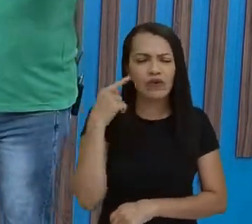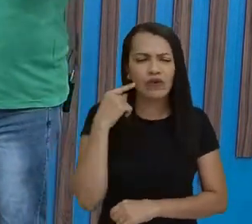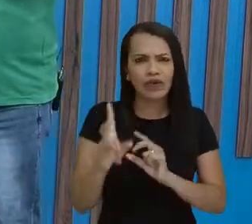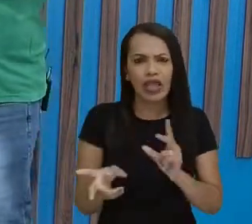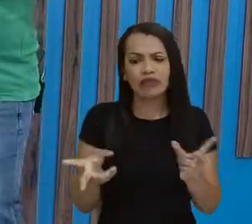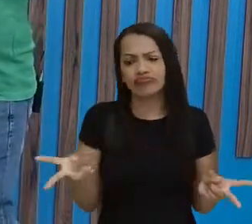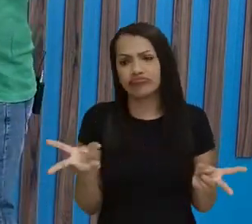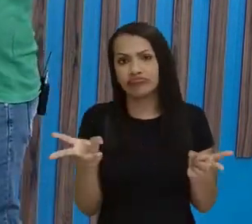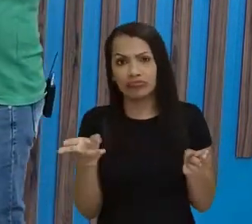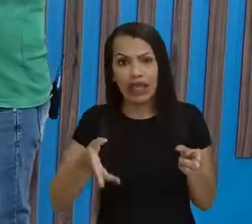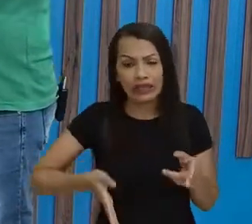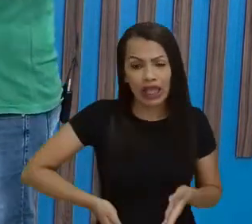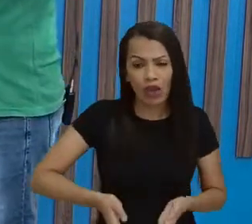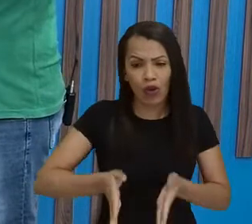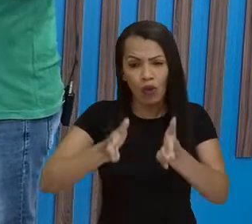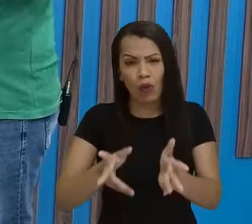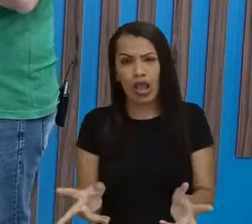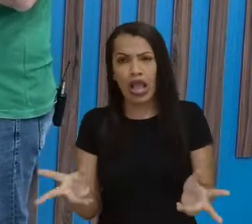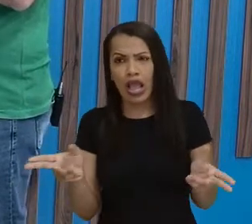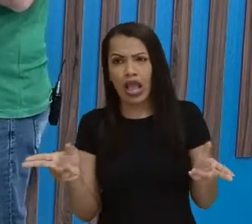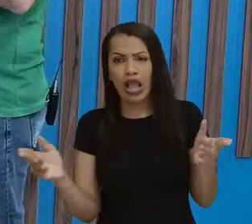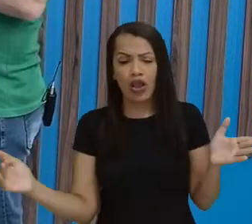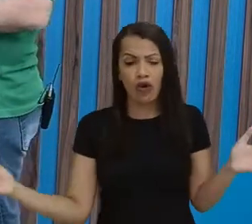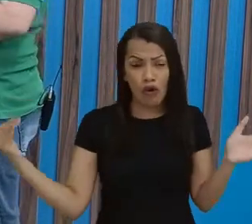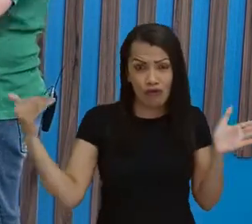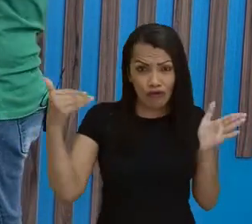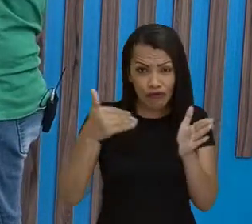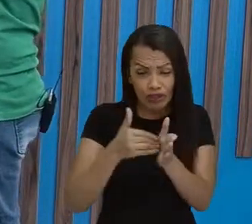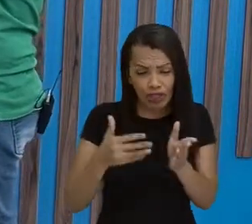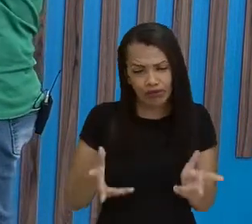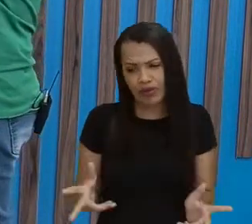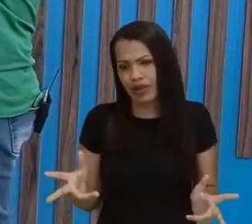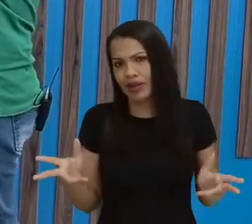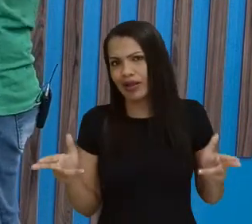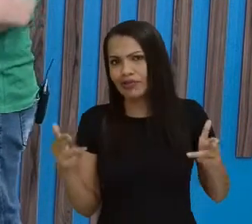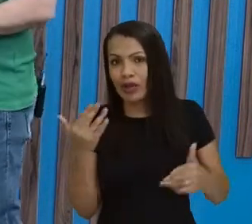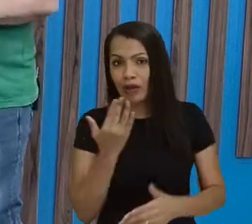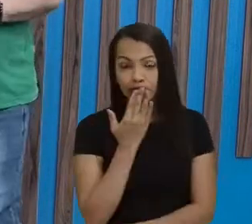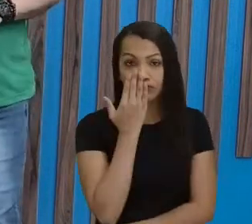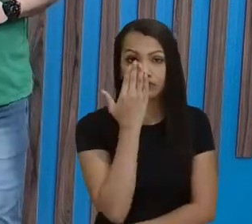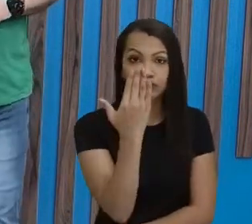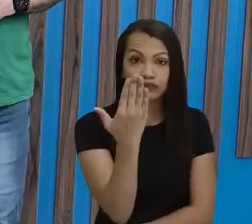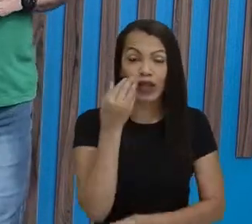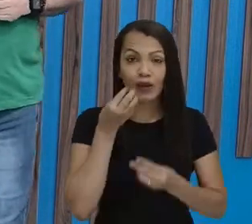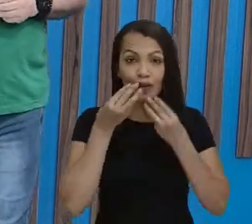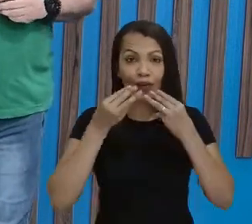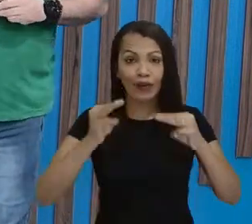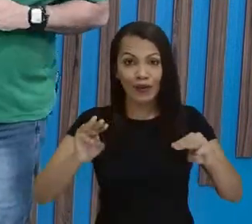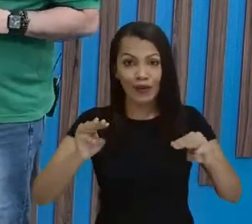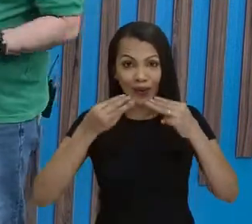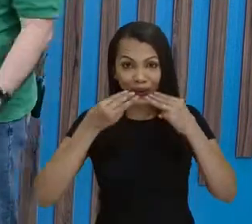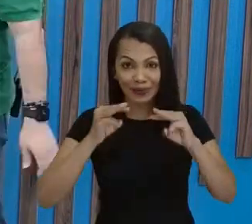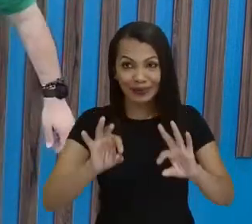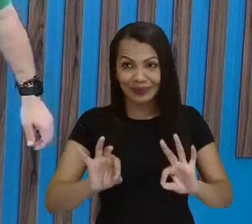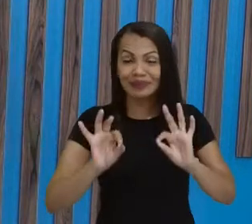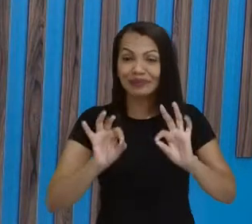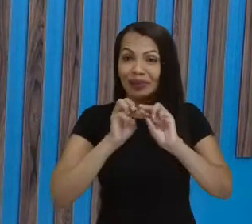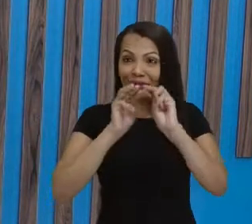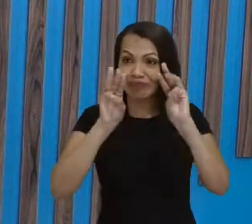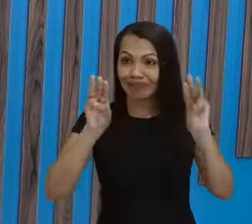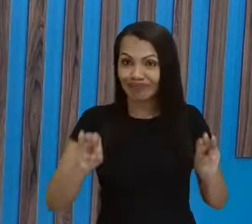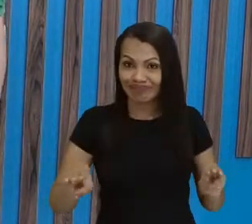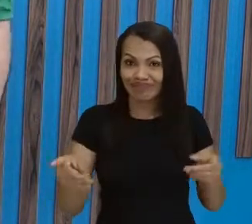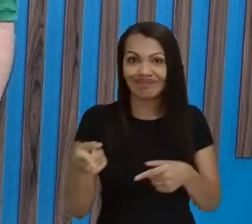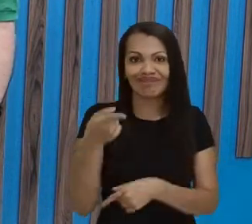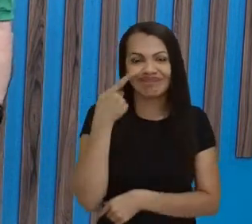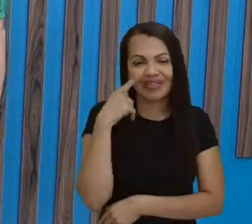Cidade. Quando você chega no final da Avenida Caxangá, você dá de cara com o Museu da Abolição. Então,